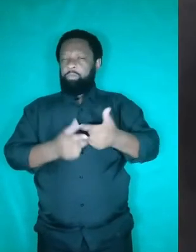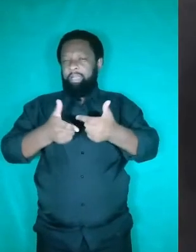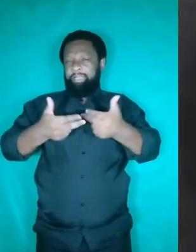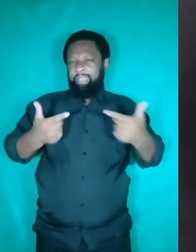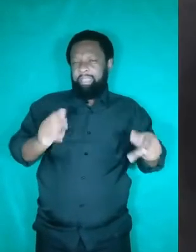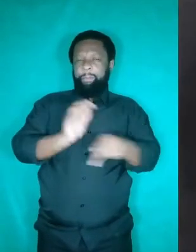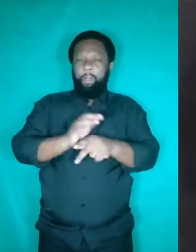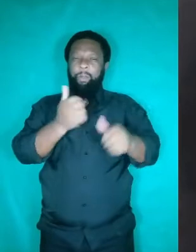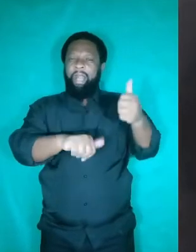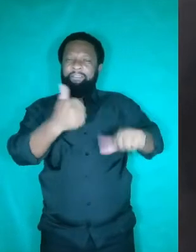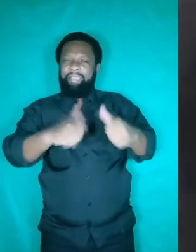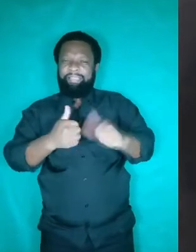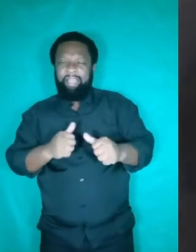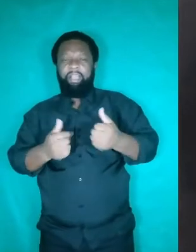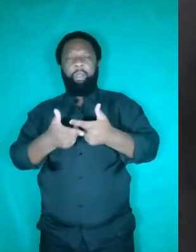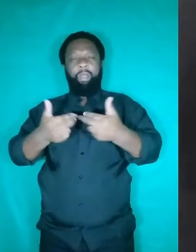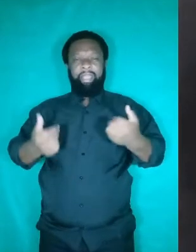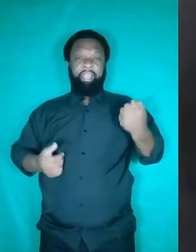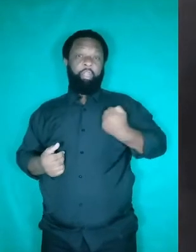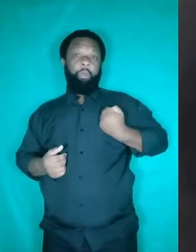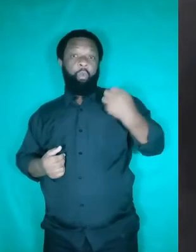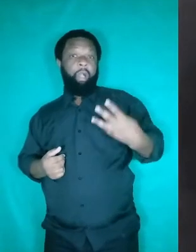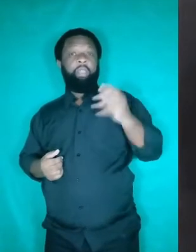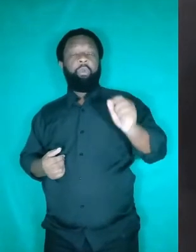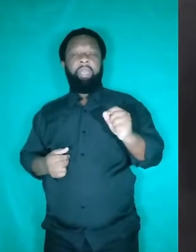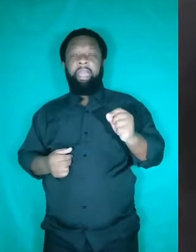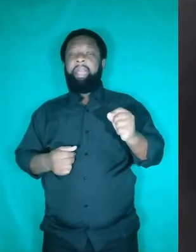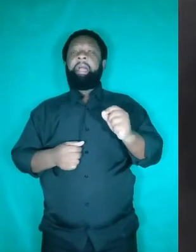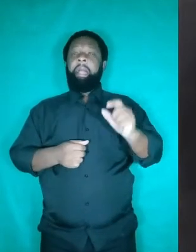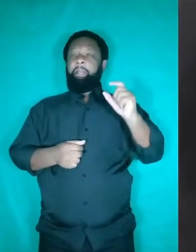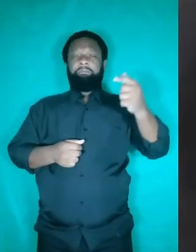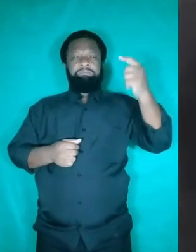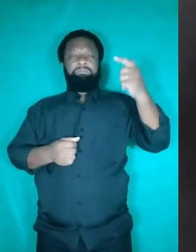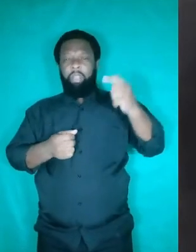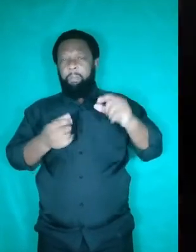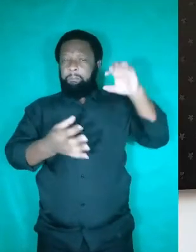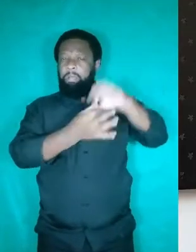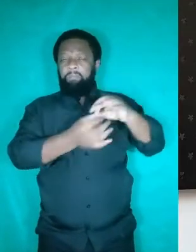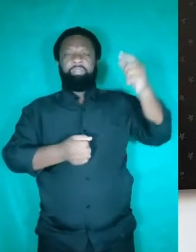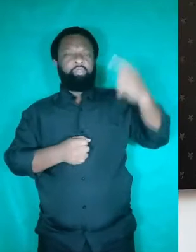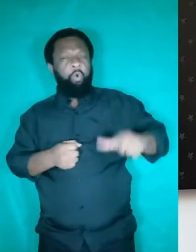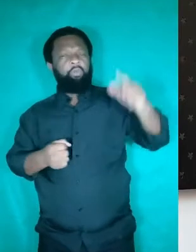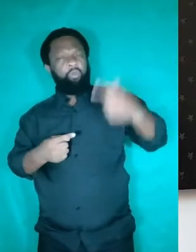avaliação da competência 4 diz respeito à repetição dos elementos coesivos no texto.